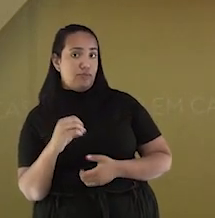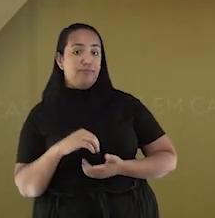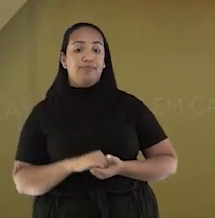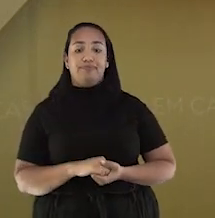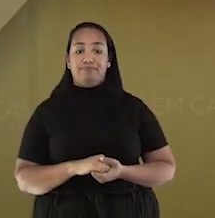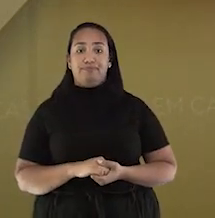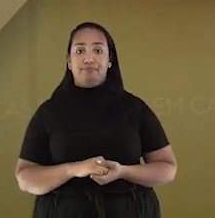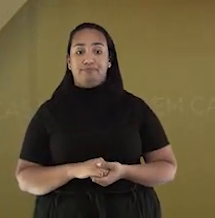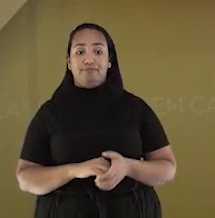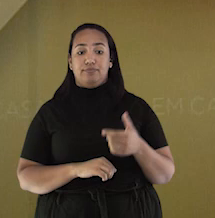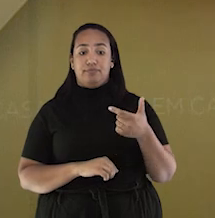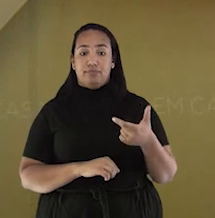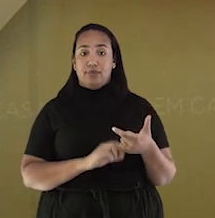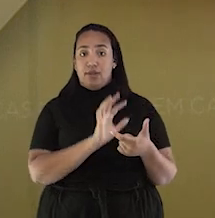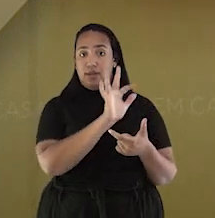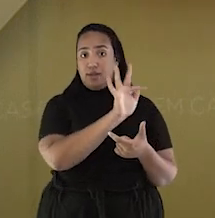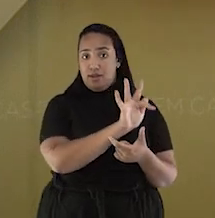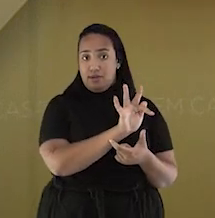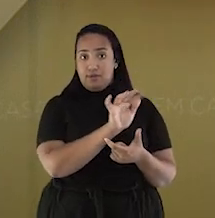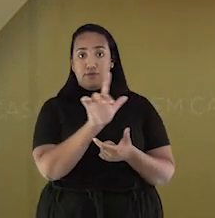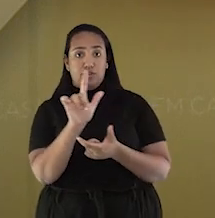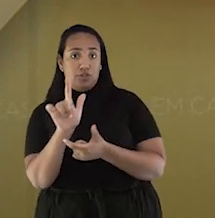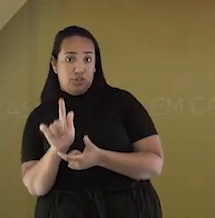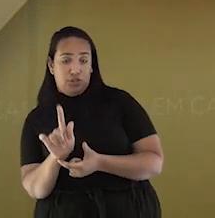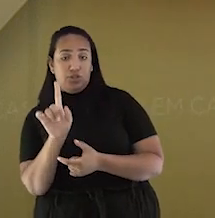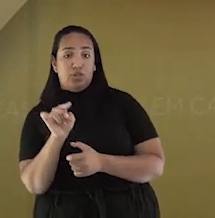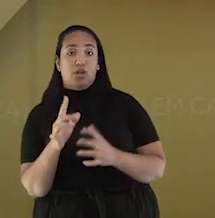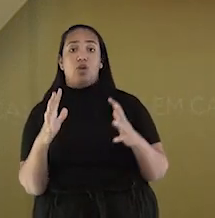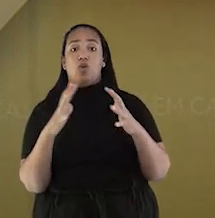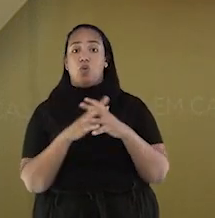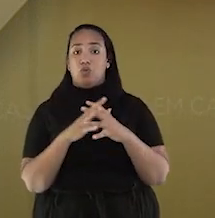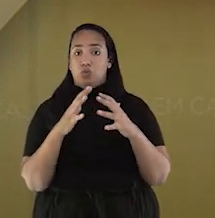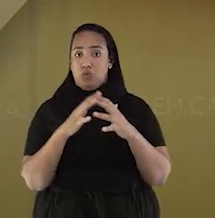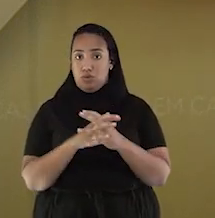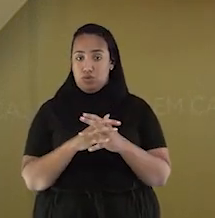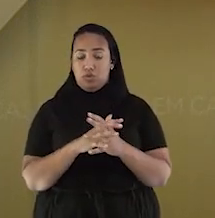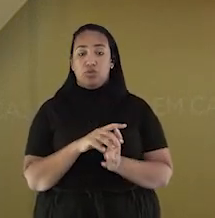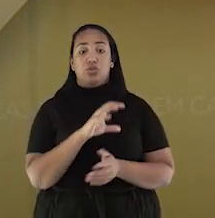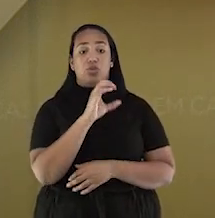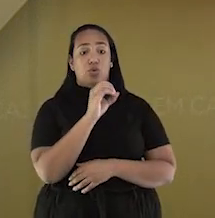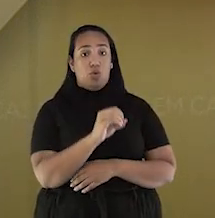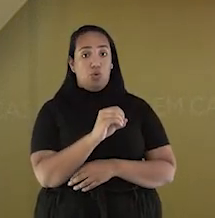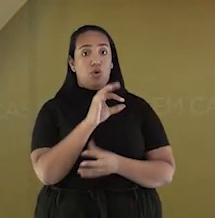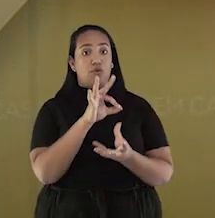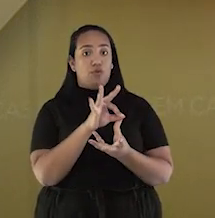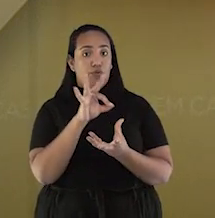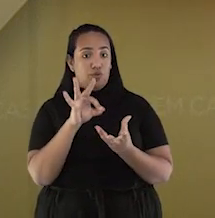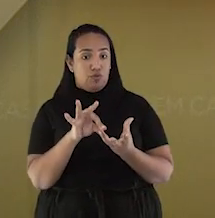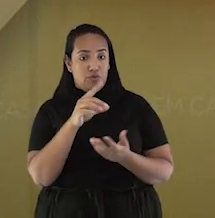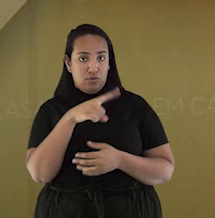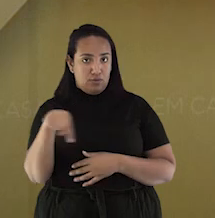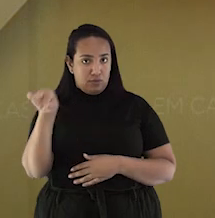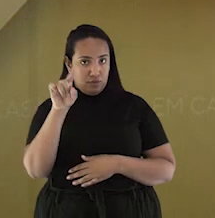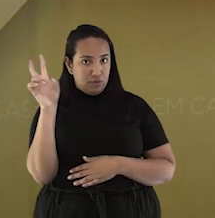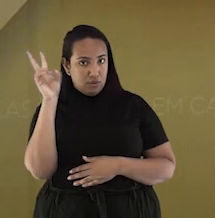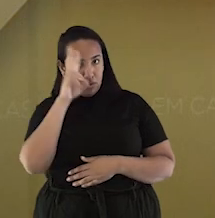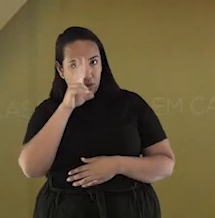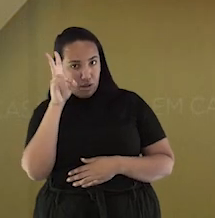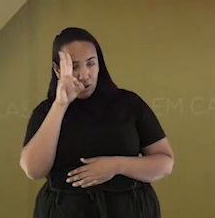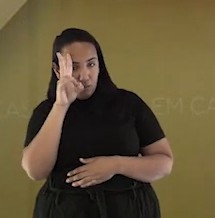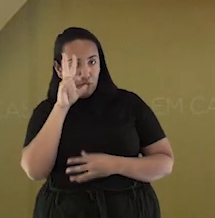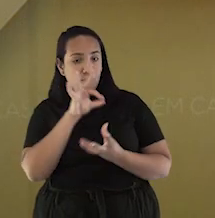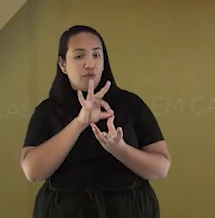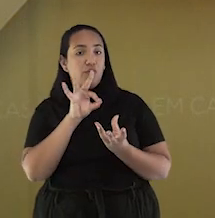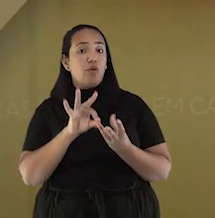e G são consoantes, e O é vogal. Vocês lembram quais são as